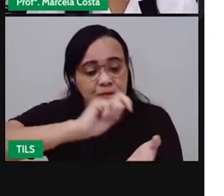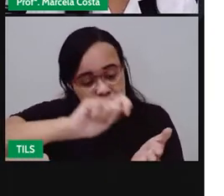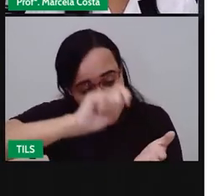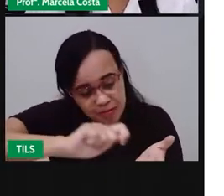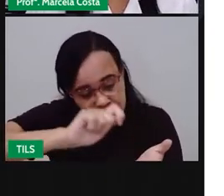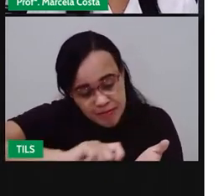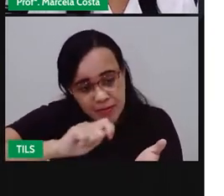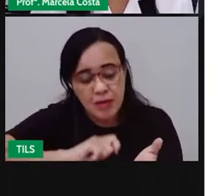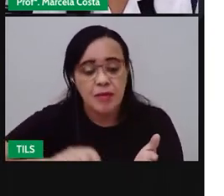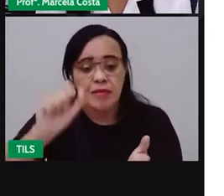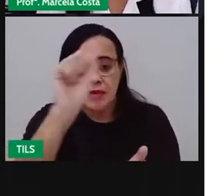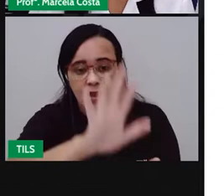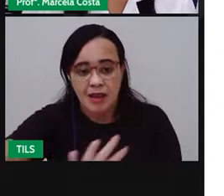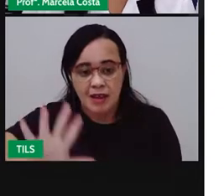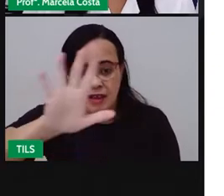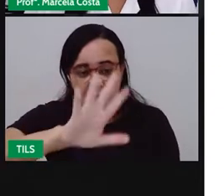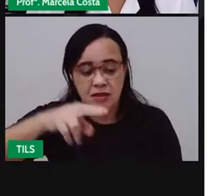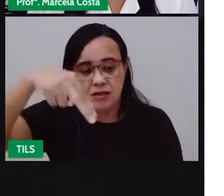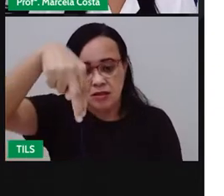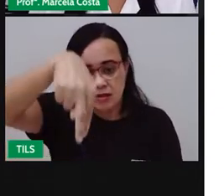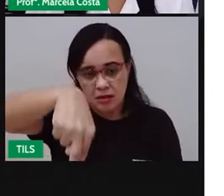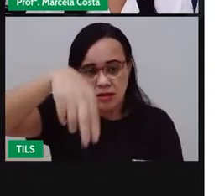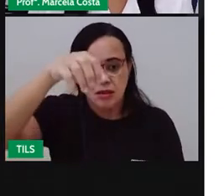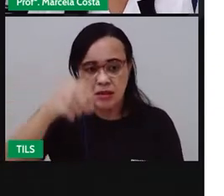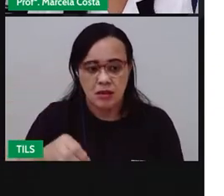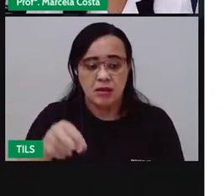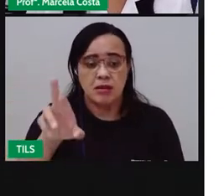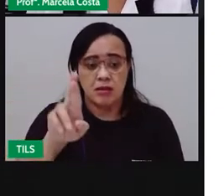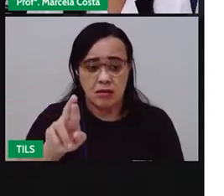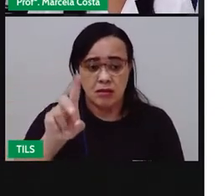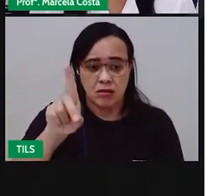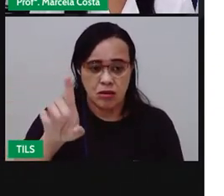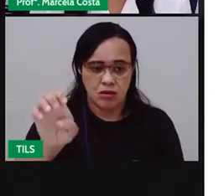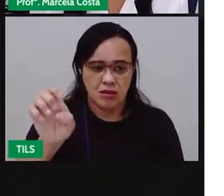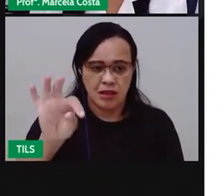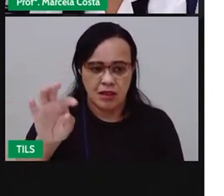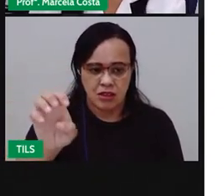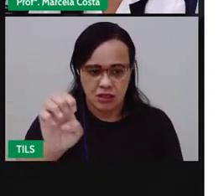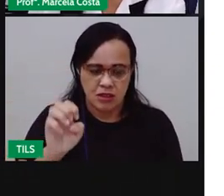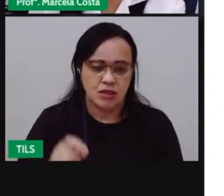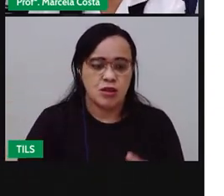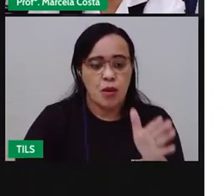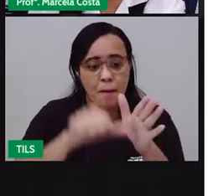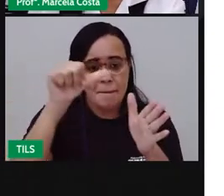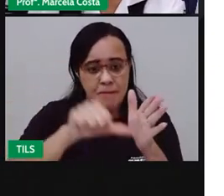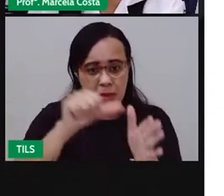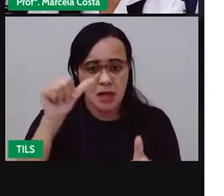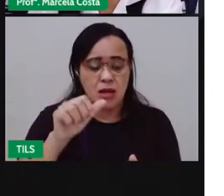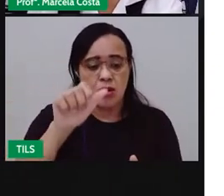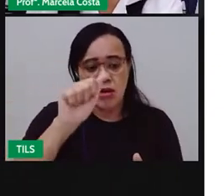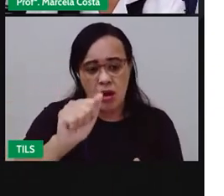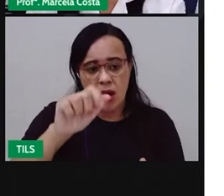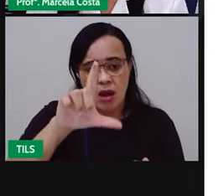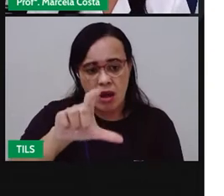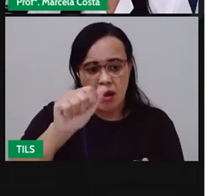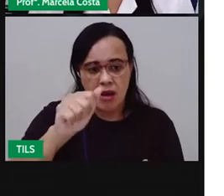região Nordeste, tá bom? Então, o que eu disse aí foi Alagoas.